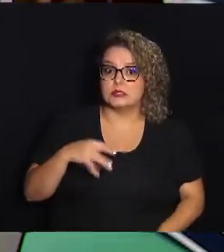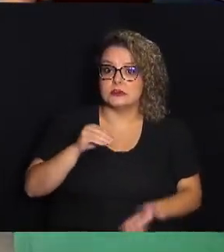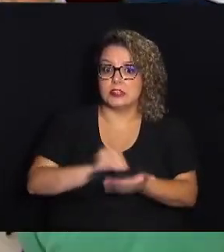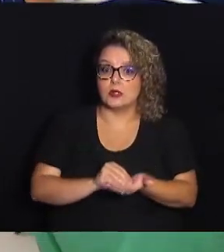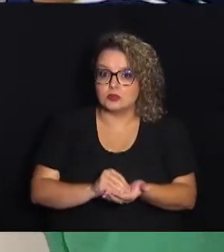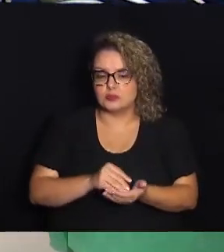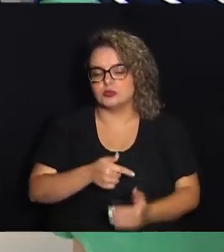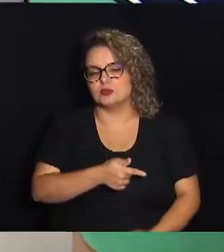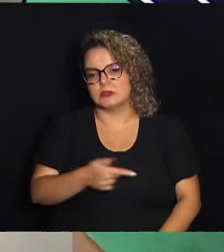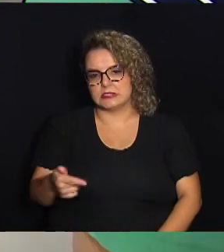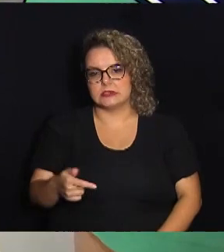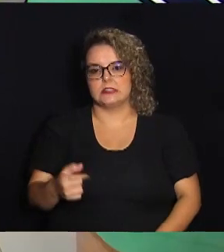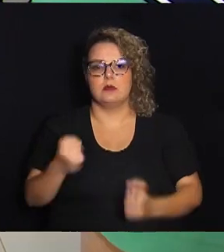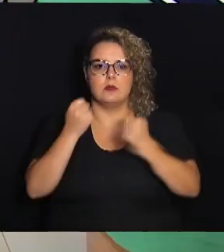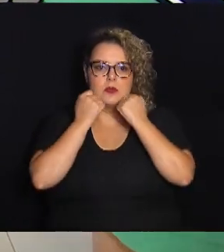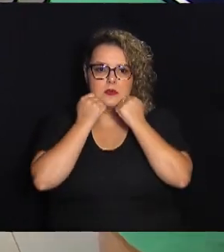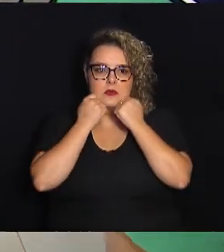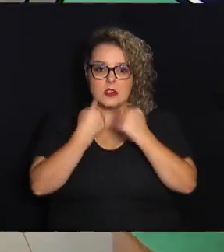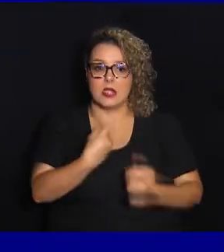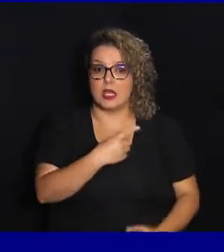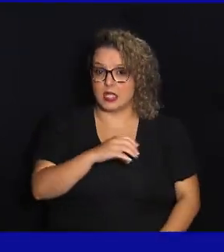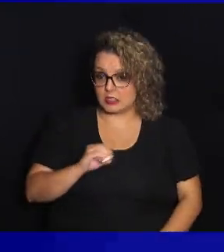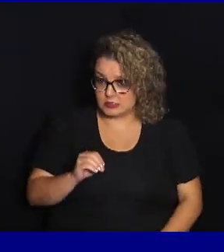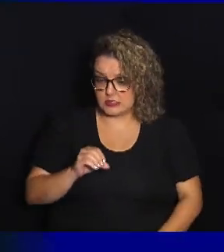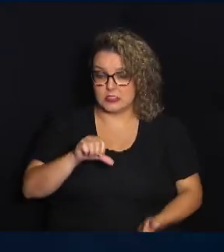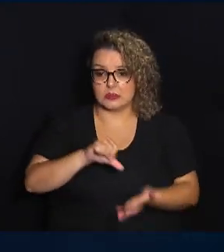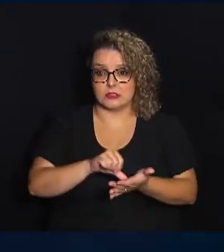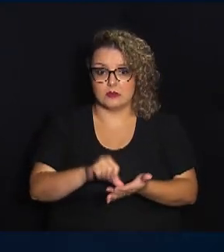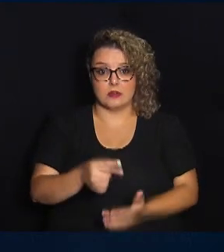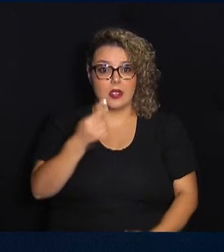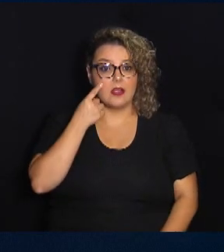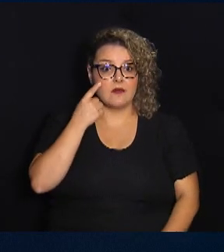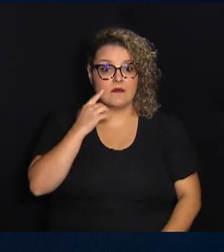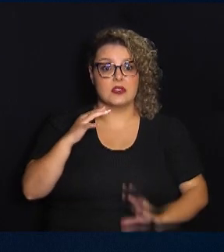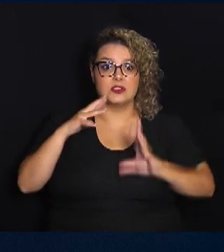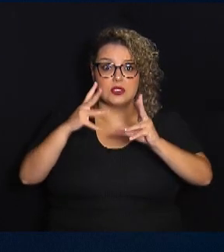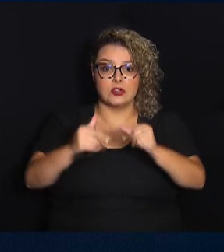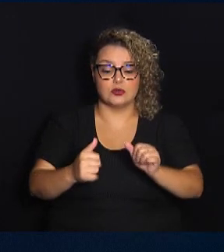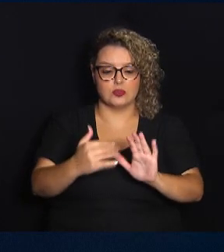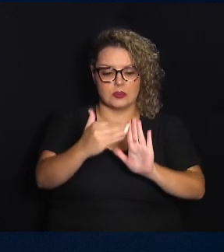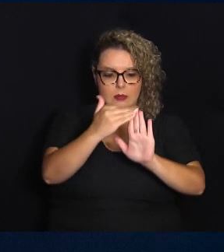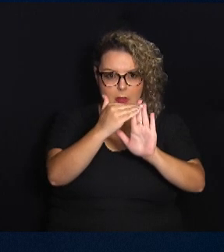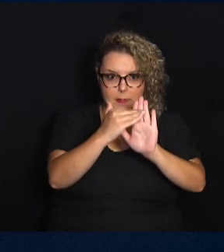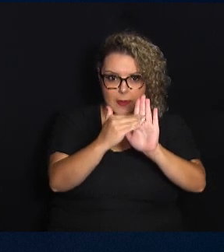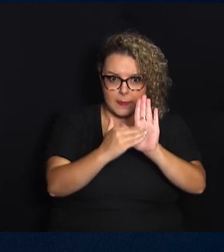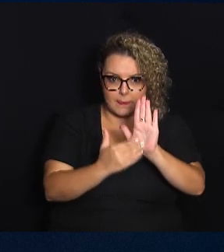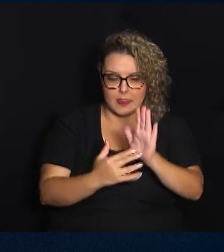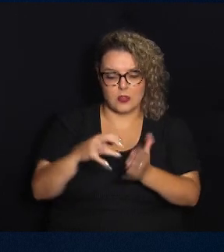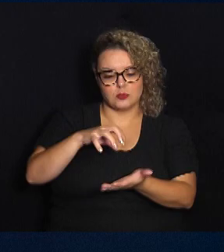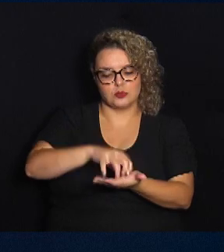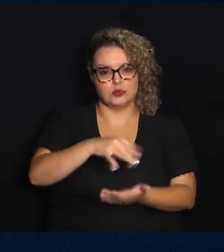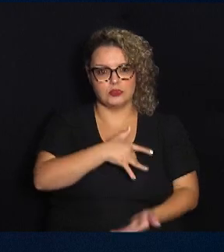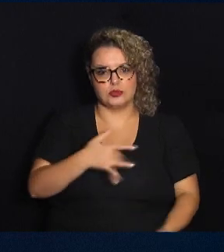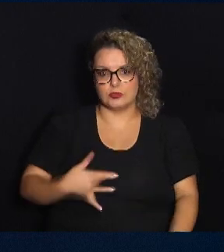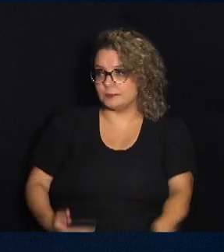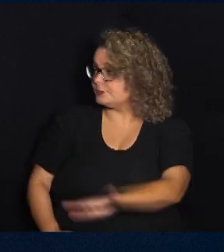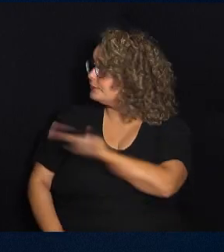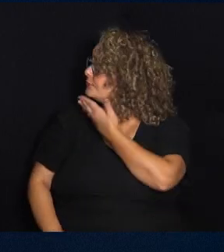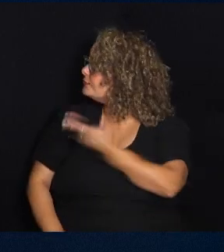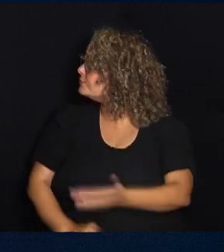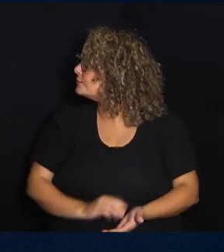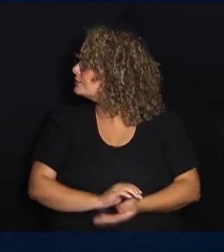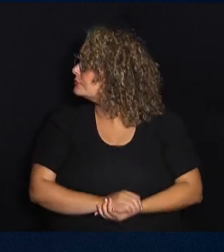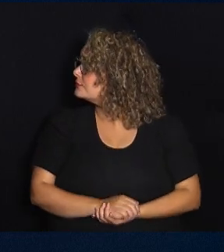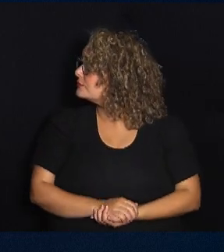os centros de saúde desde a última semana de julho. As 10 unidades com o maior número de atendimentos foram Barão Geraldo, Boa